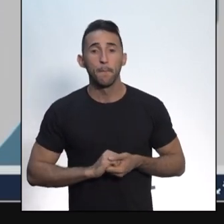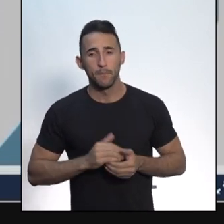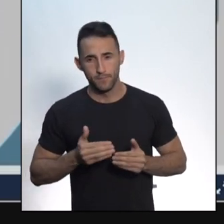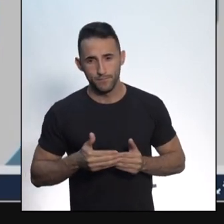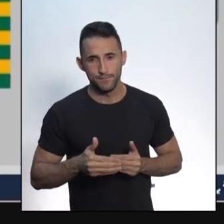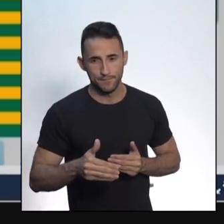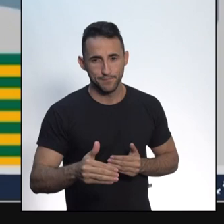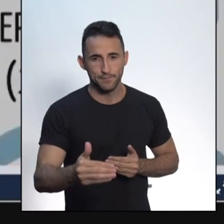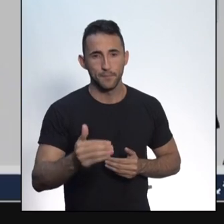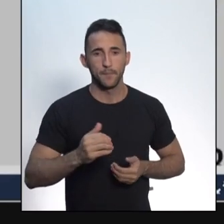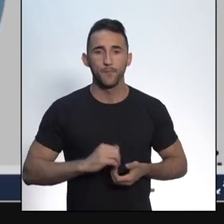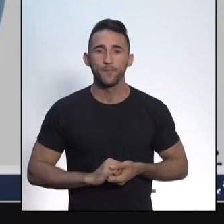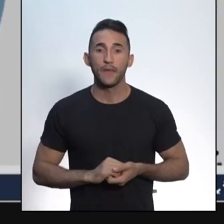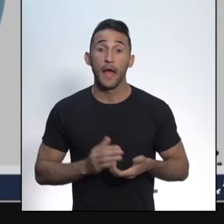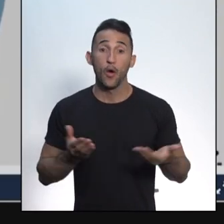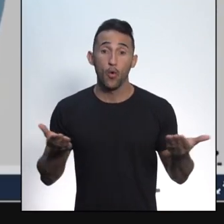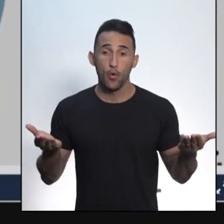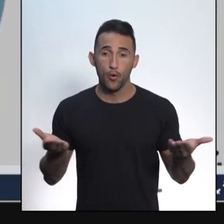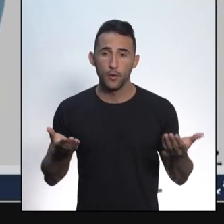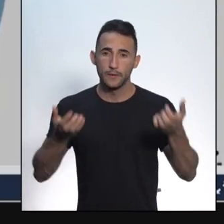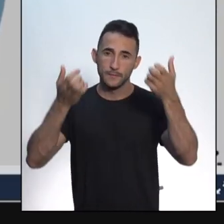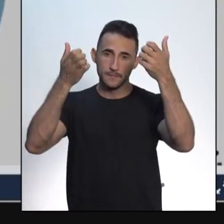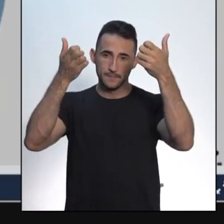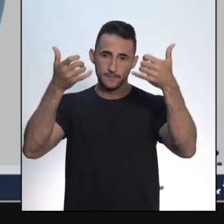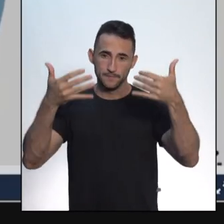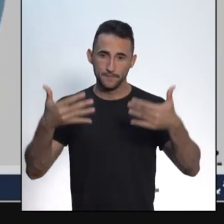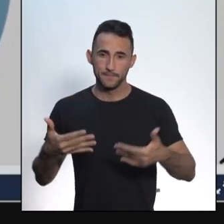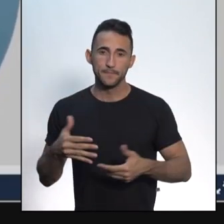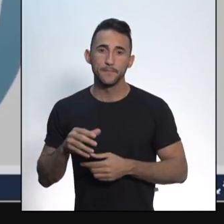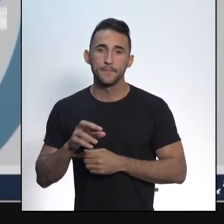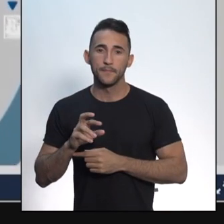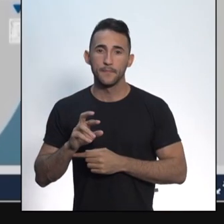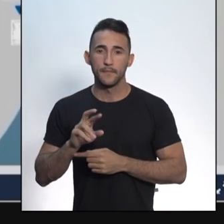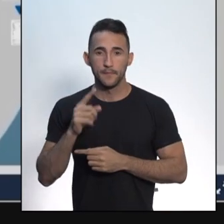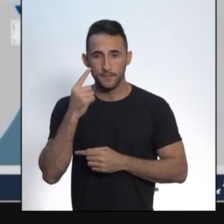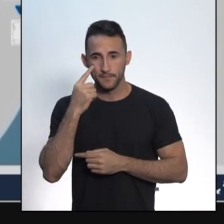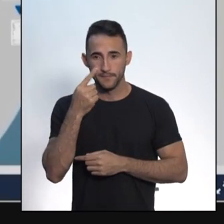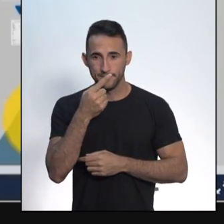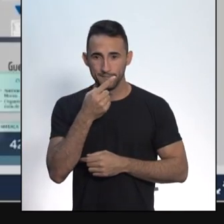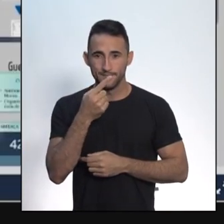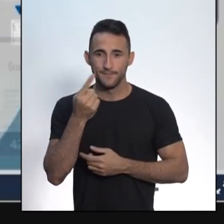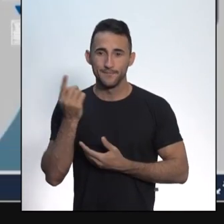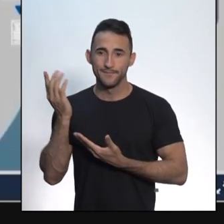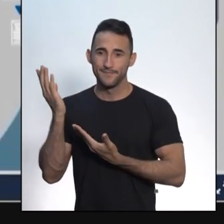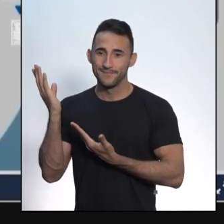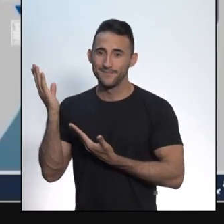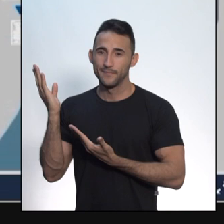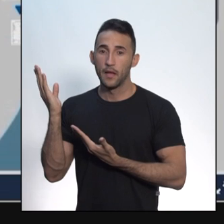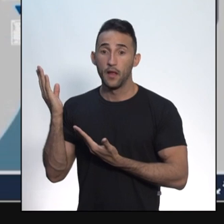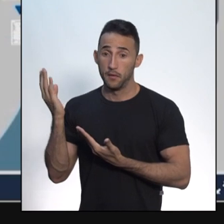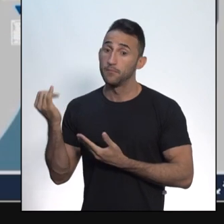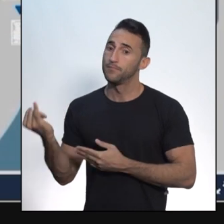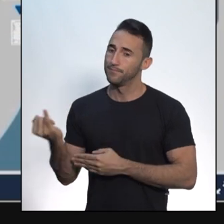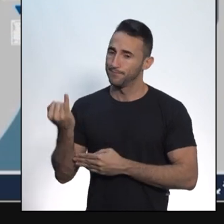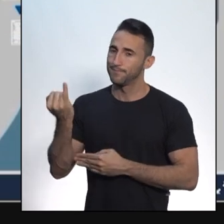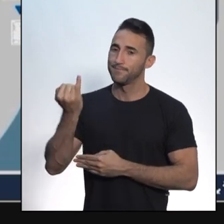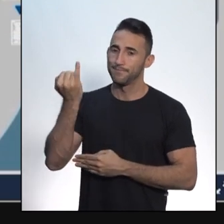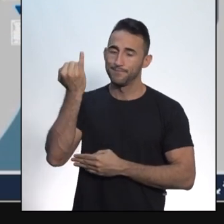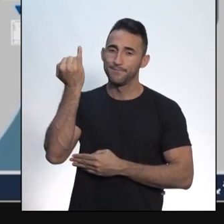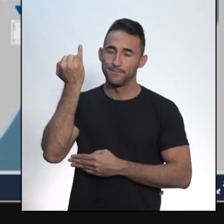seguir em frente e agora nós vamos trabalhar com esta parte aqui, que também é muito importante.